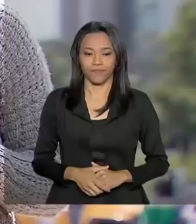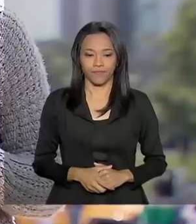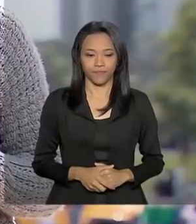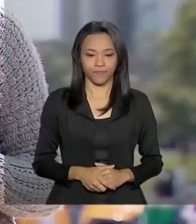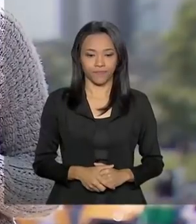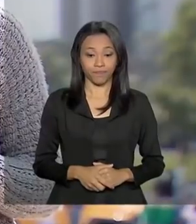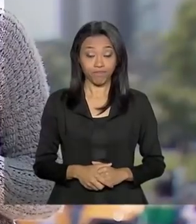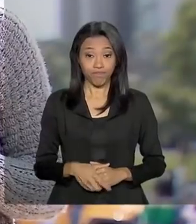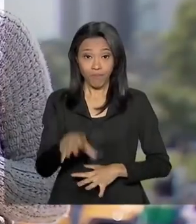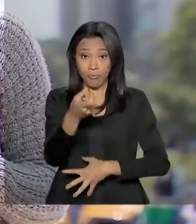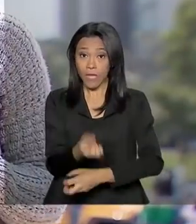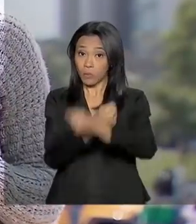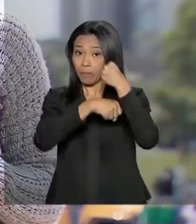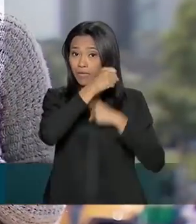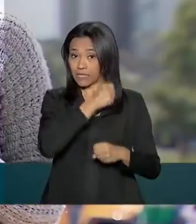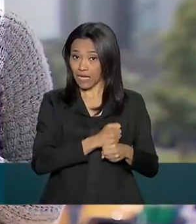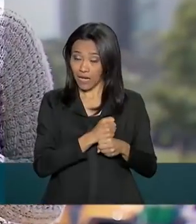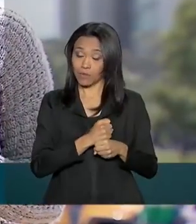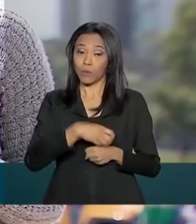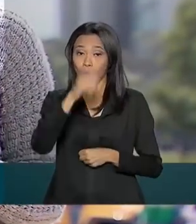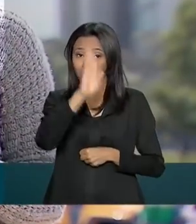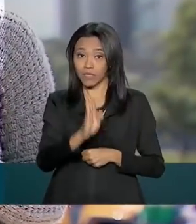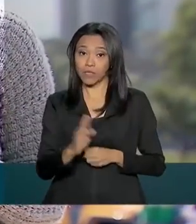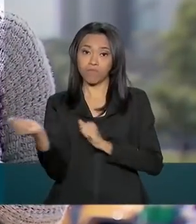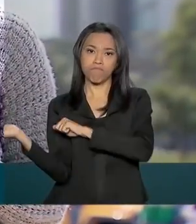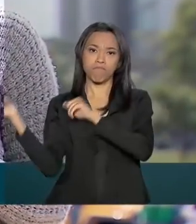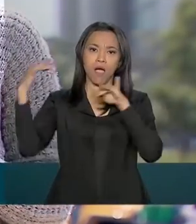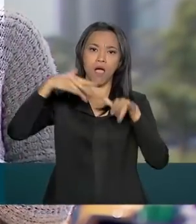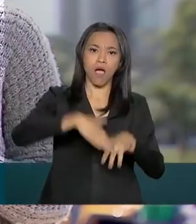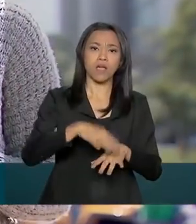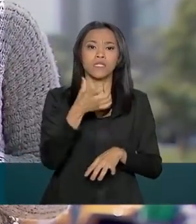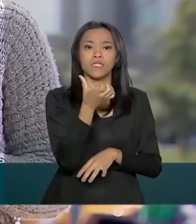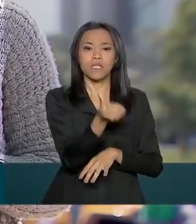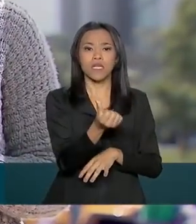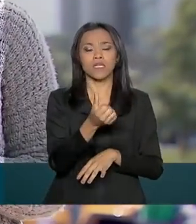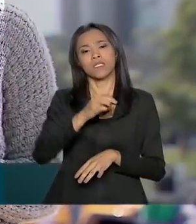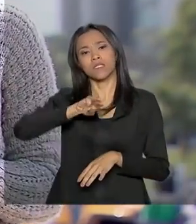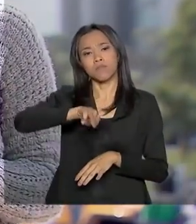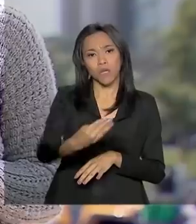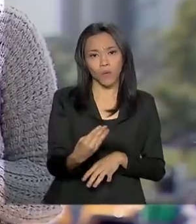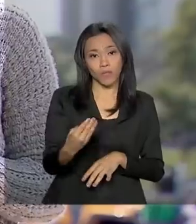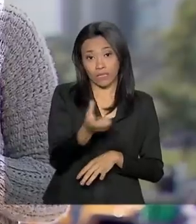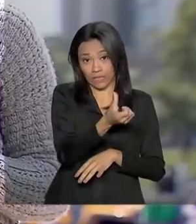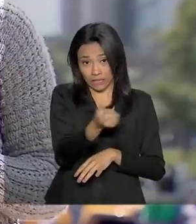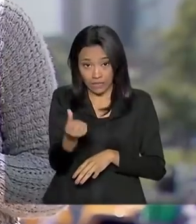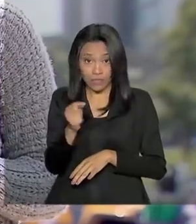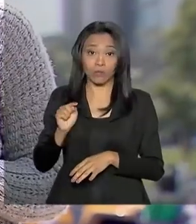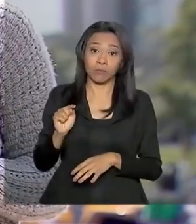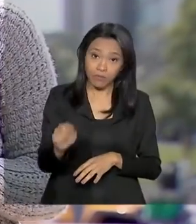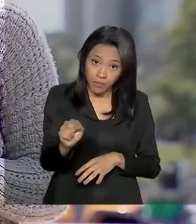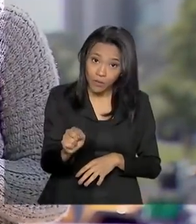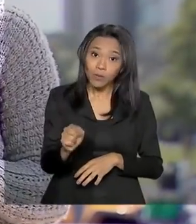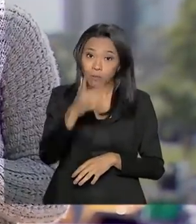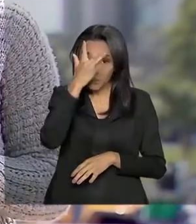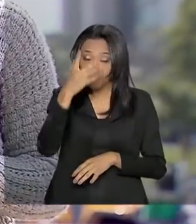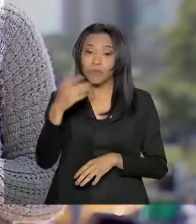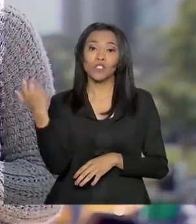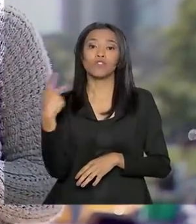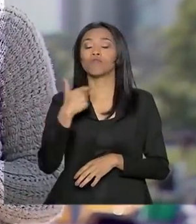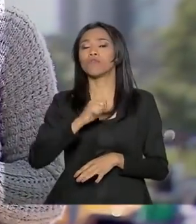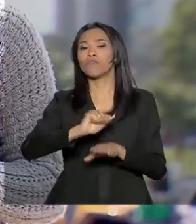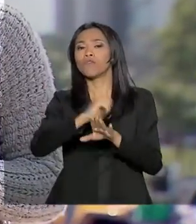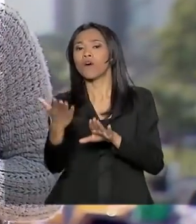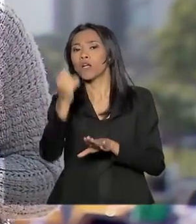No ano passado, o Brasil recebeu 6 milhões e 600 mil turistas estrangeiros. E 60 milhões de